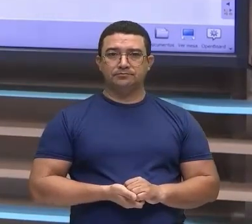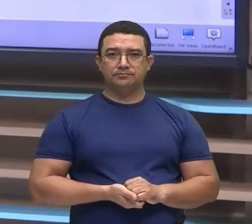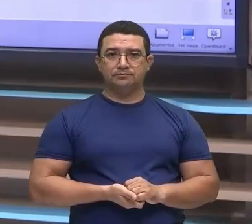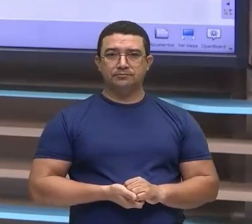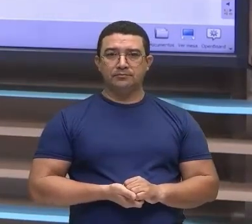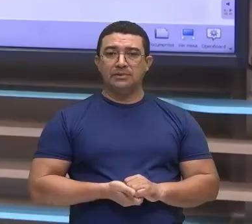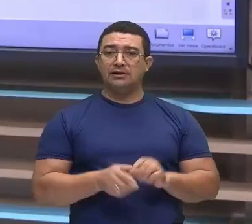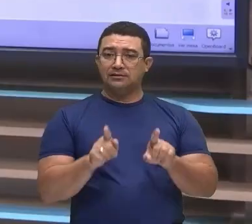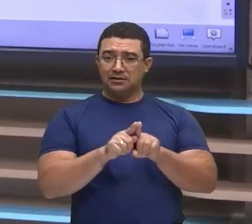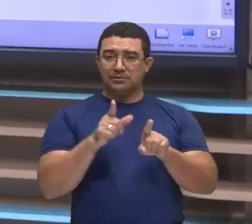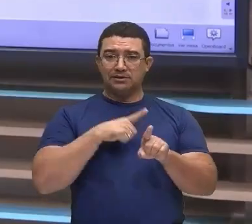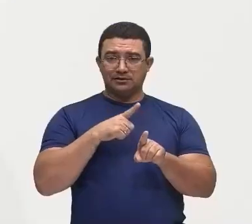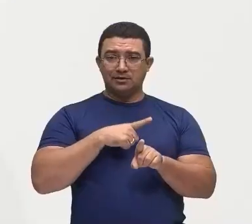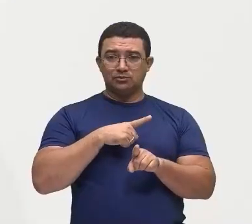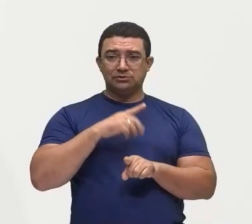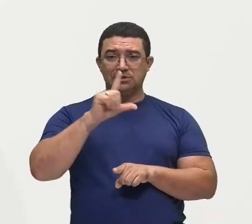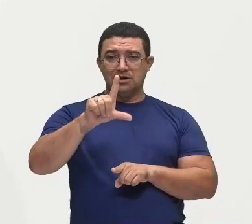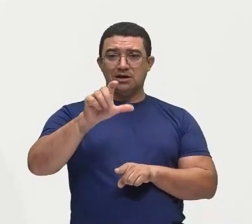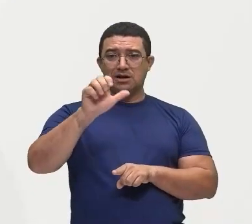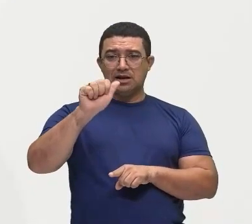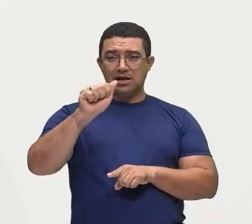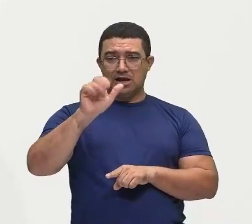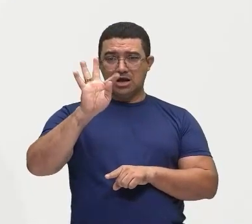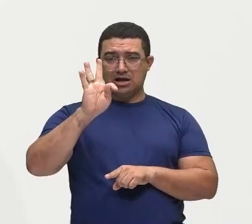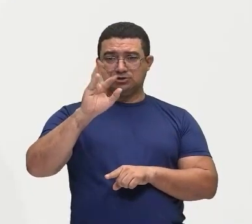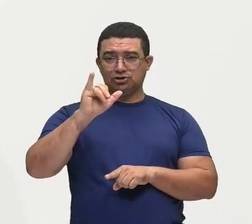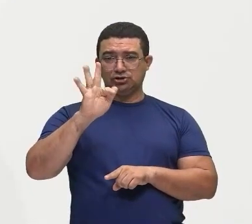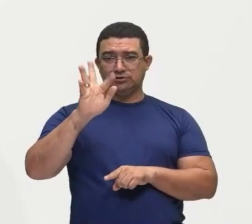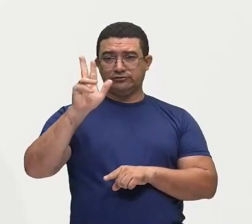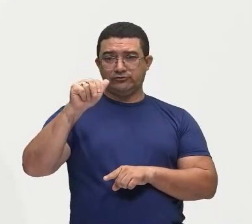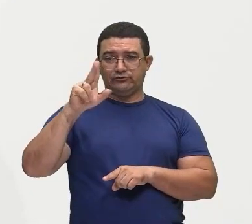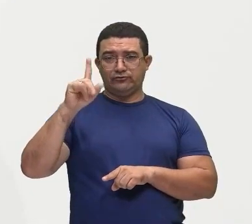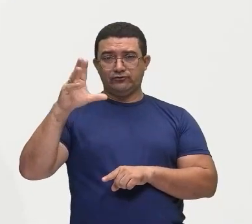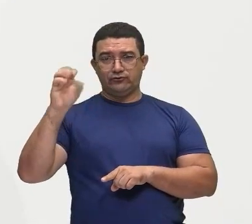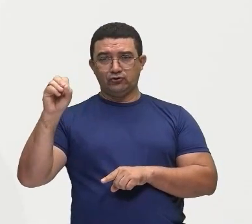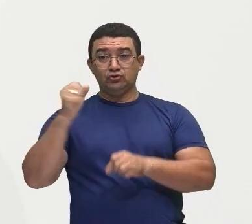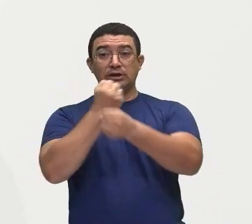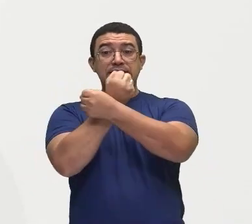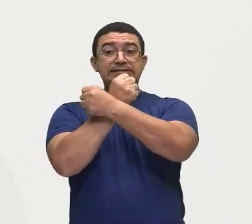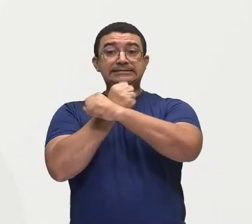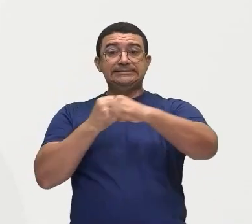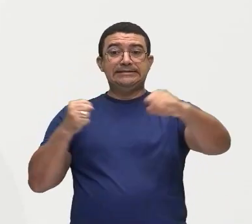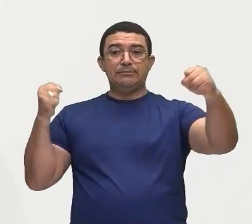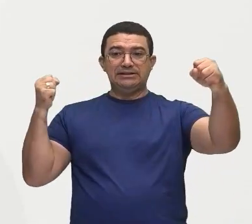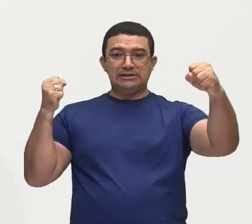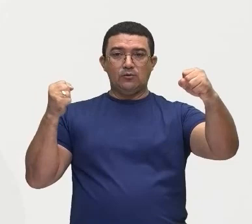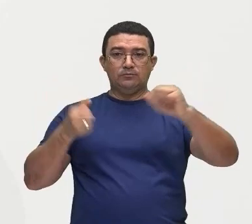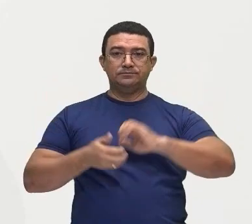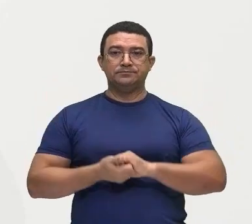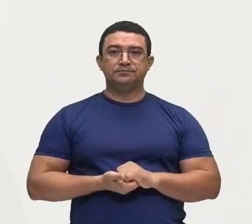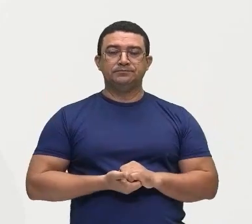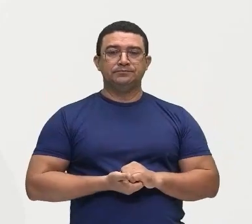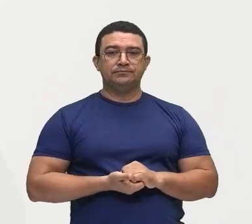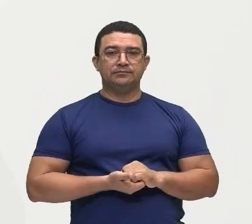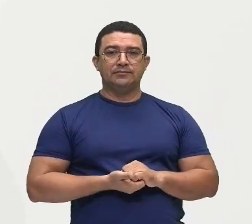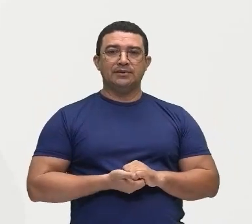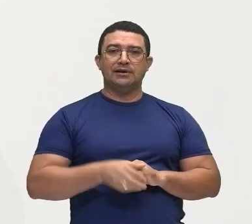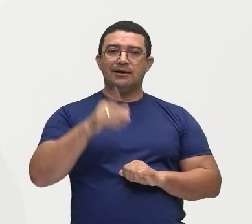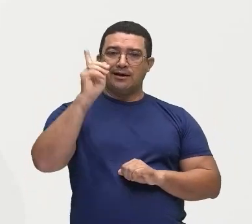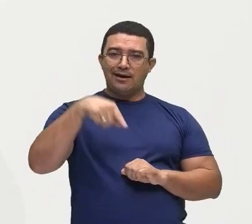o latifúndio por dimensão. Então, a gente tem o minifúndio. Já o latifúndio por dimensão, ele vai